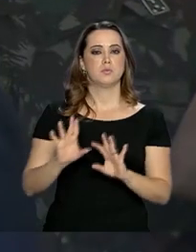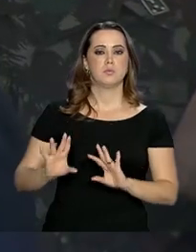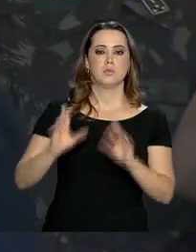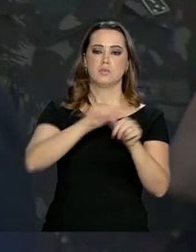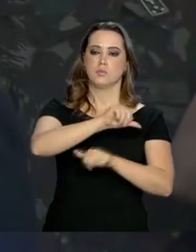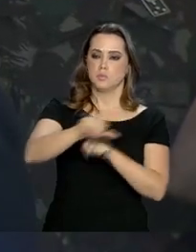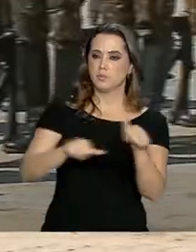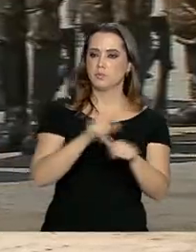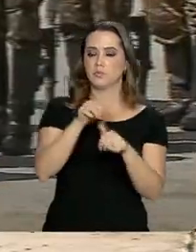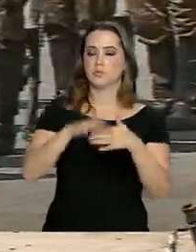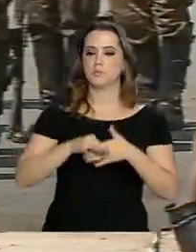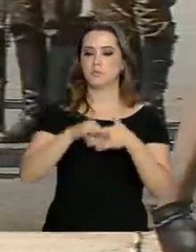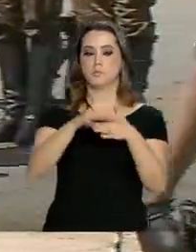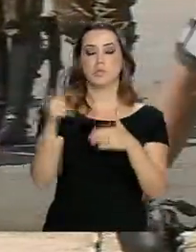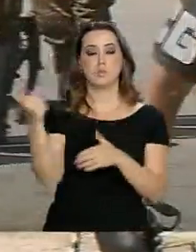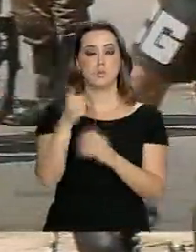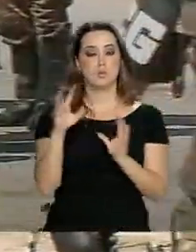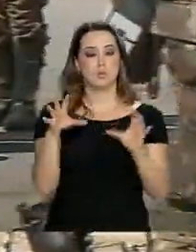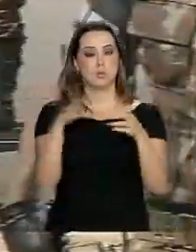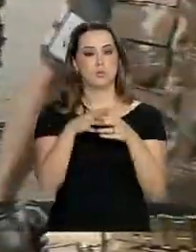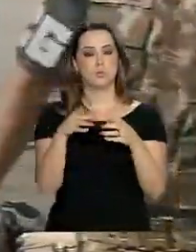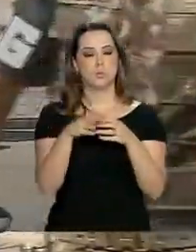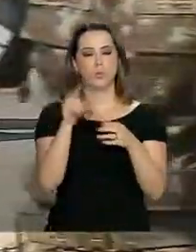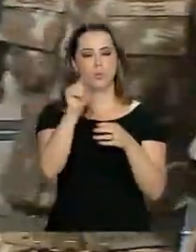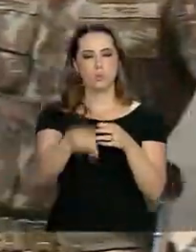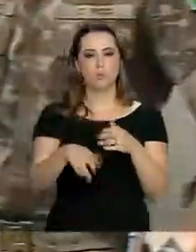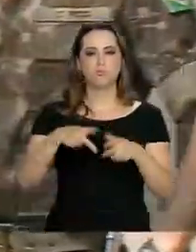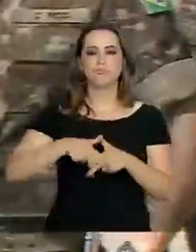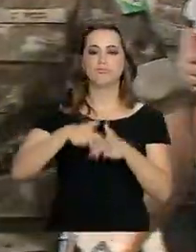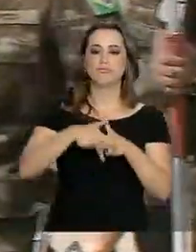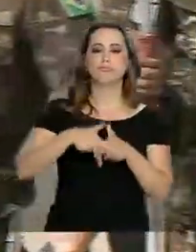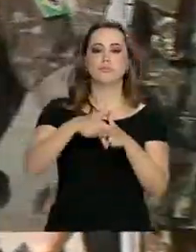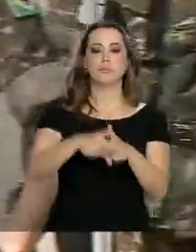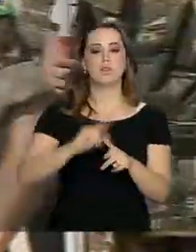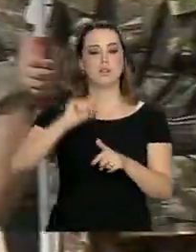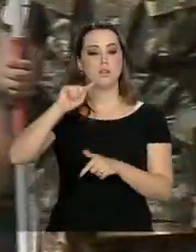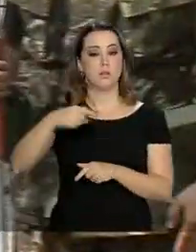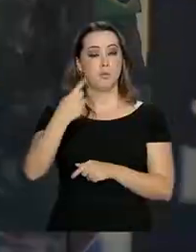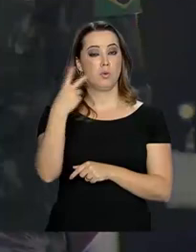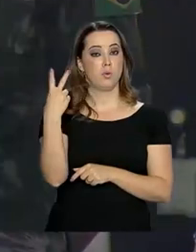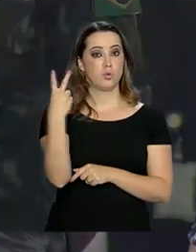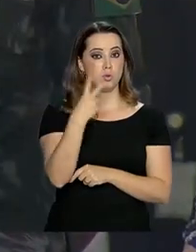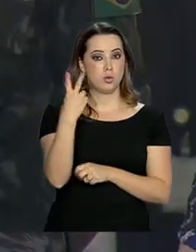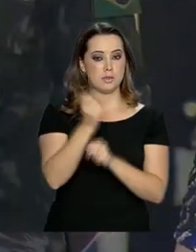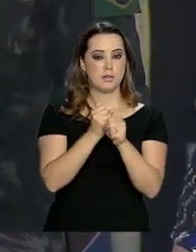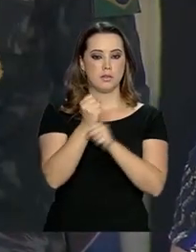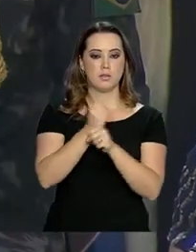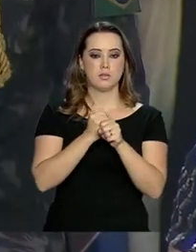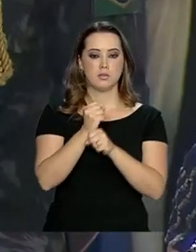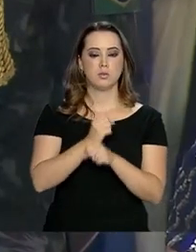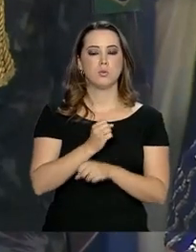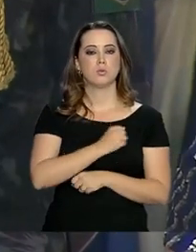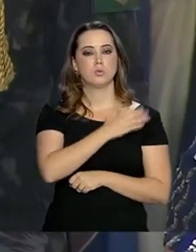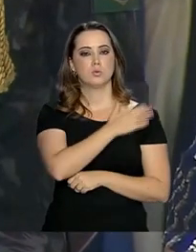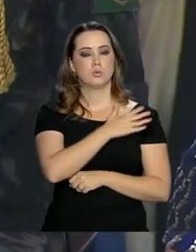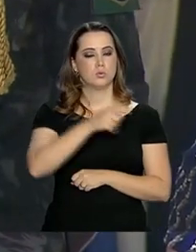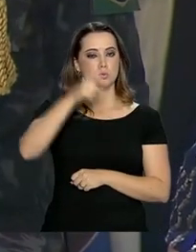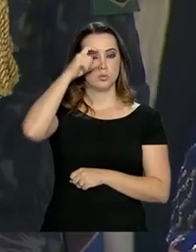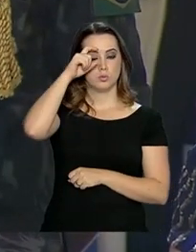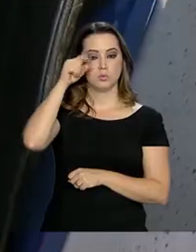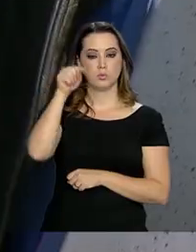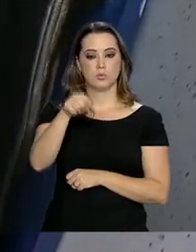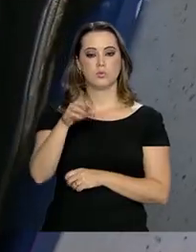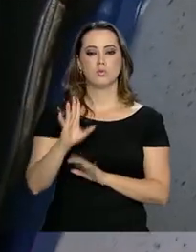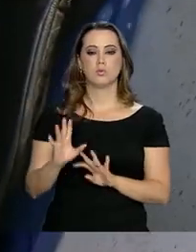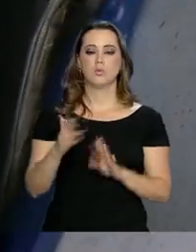transmissão de comando do 2º Regimento de Cavalaria de Guarda. Depois de dois anos, o tenente-coronel Paulo Ubirajara Mendes